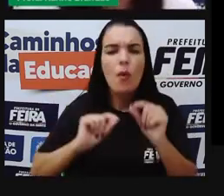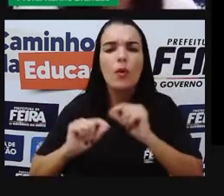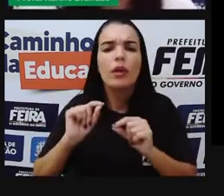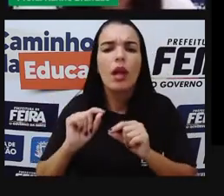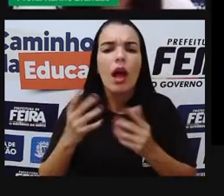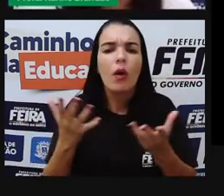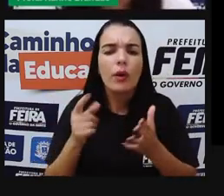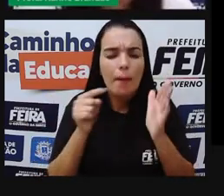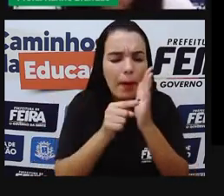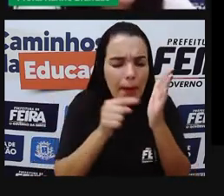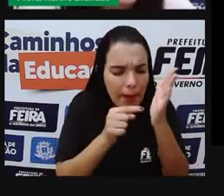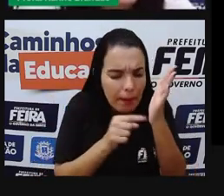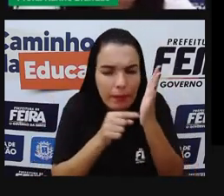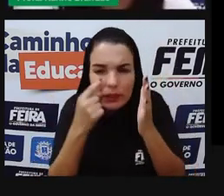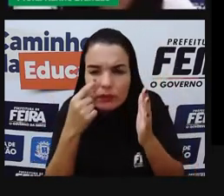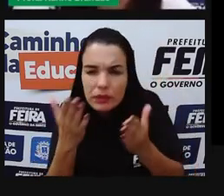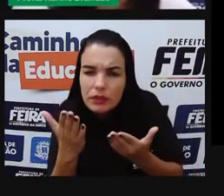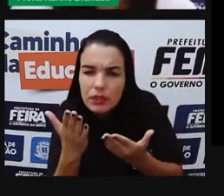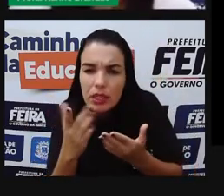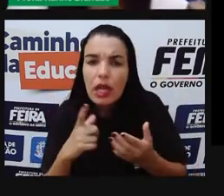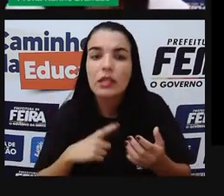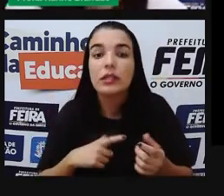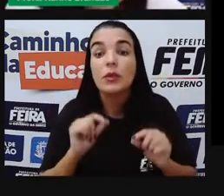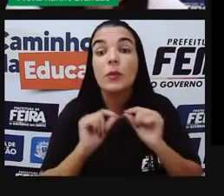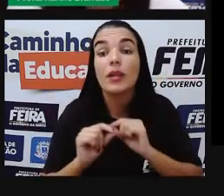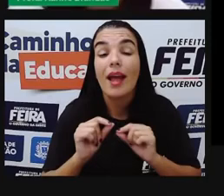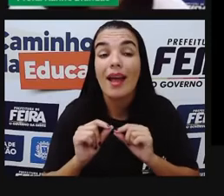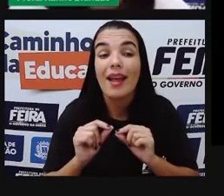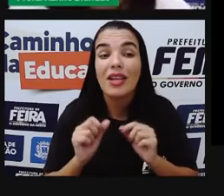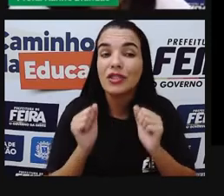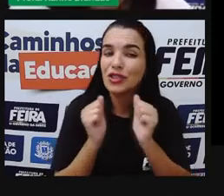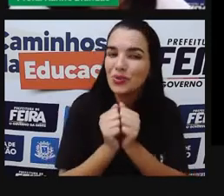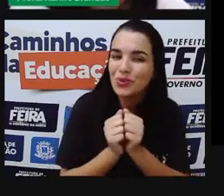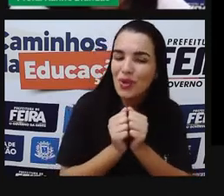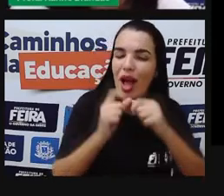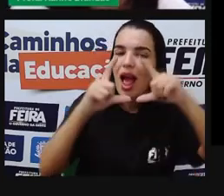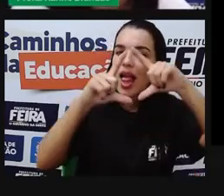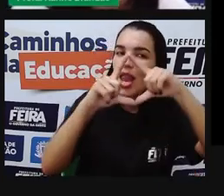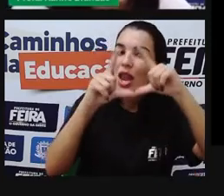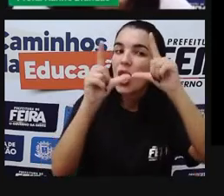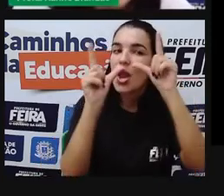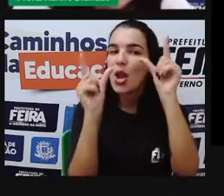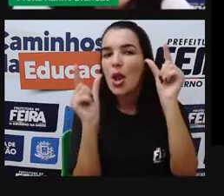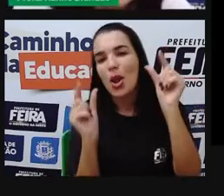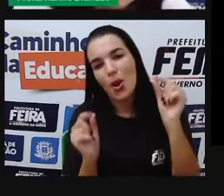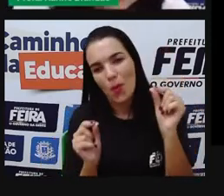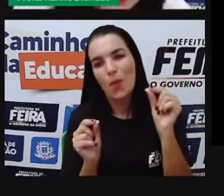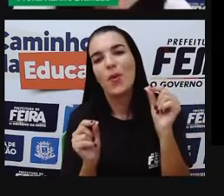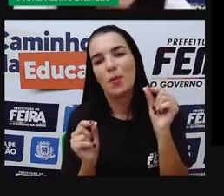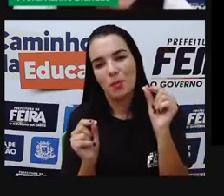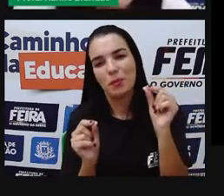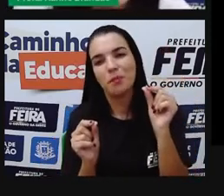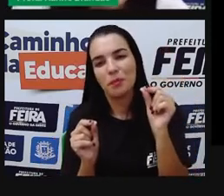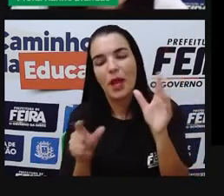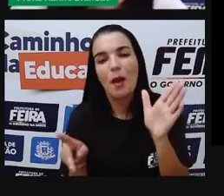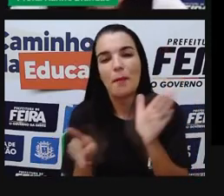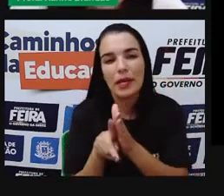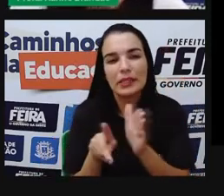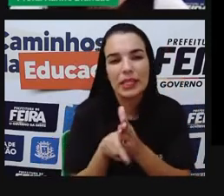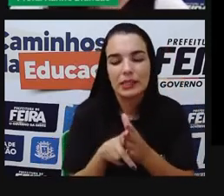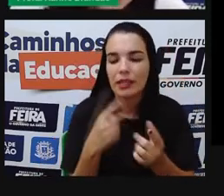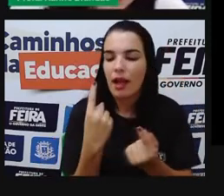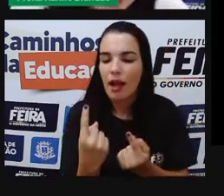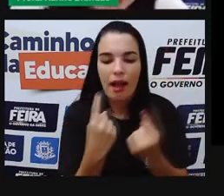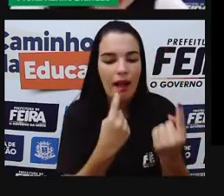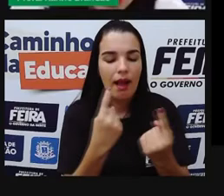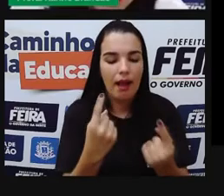planetas são as luas, né? Os satélites naturais de cada planeta.